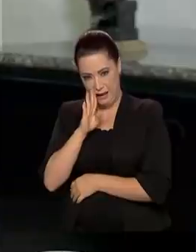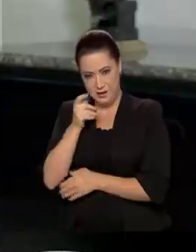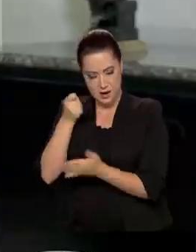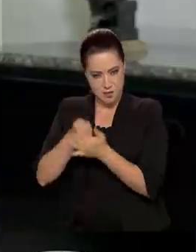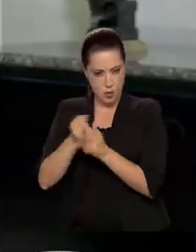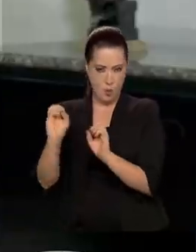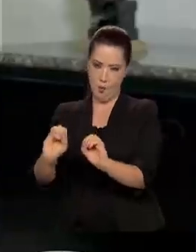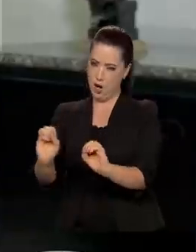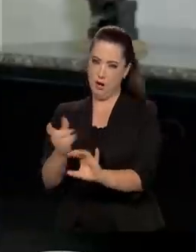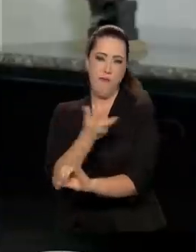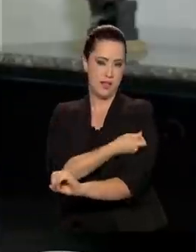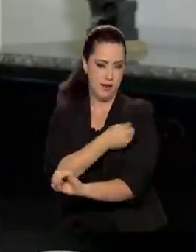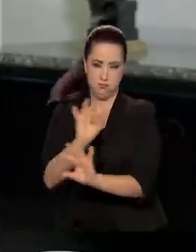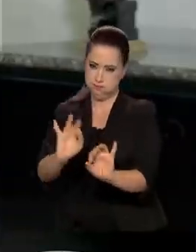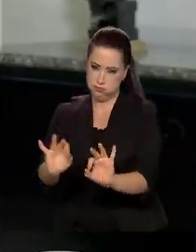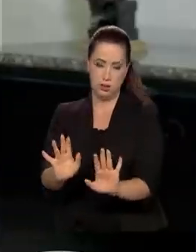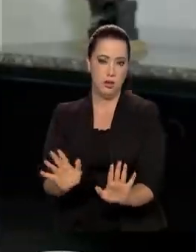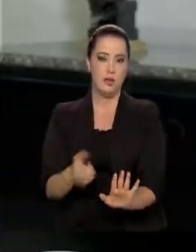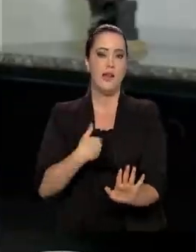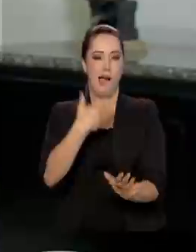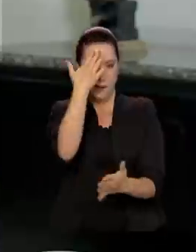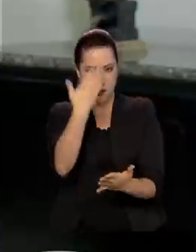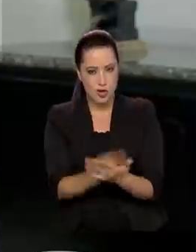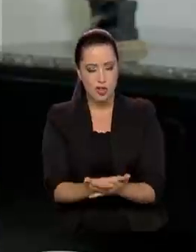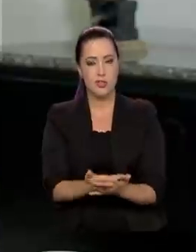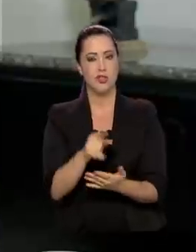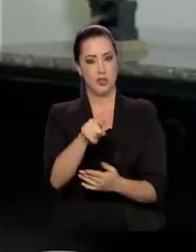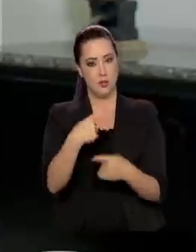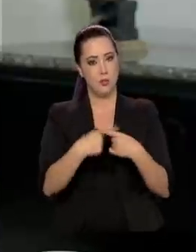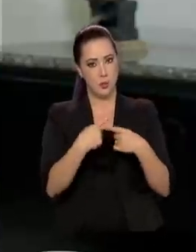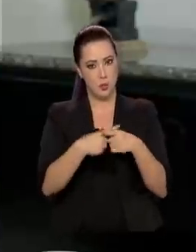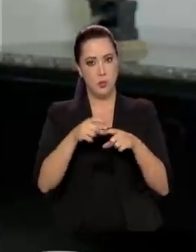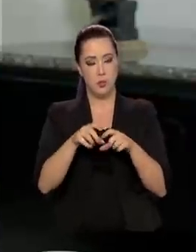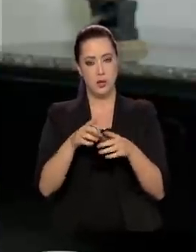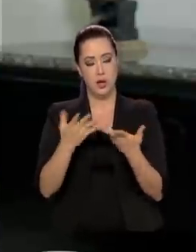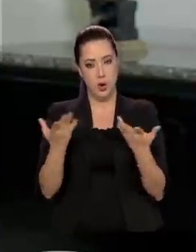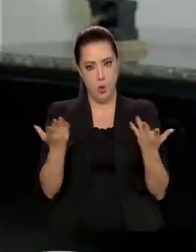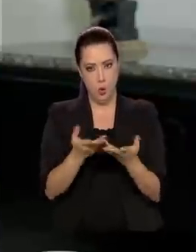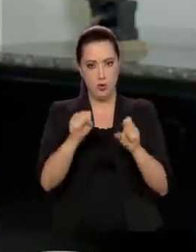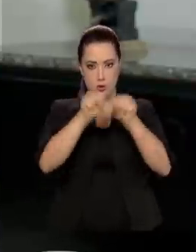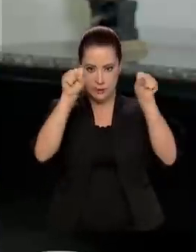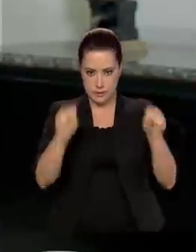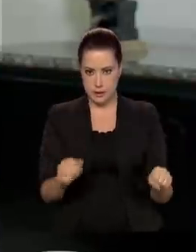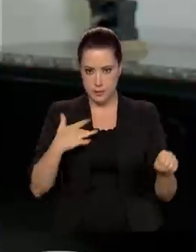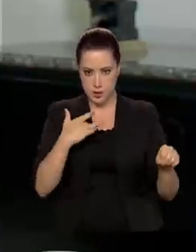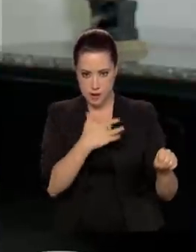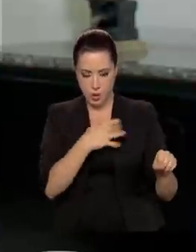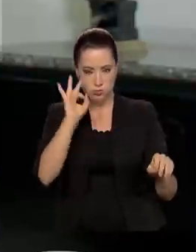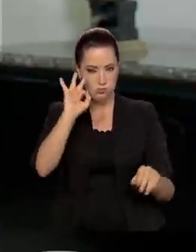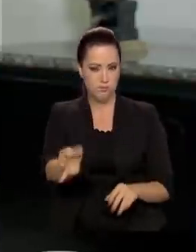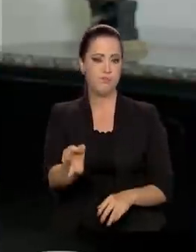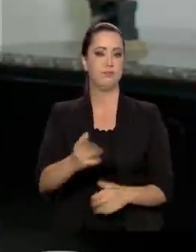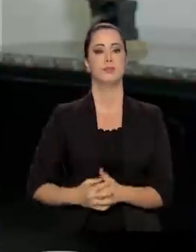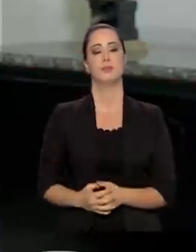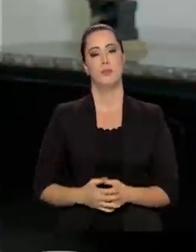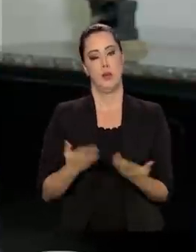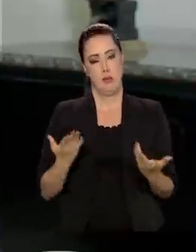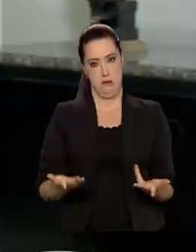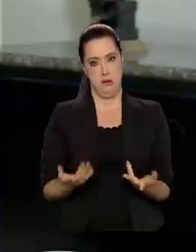Confiem nisso, confiem na estrutura do SUS, confiem de que